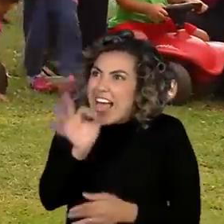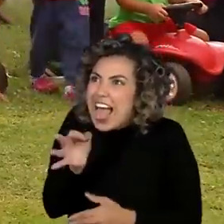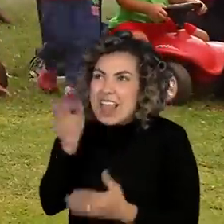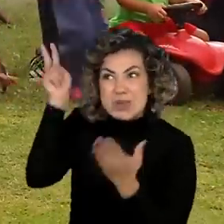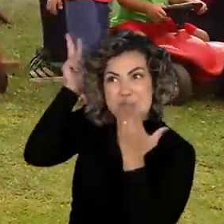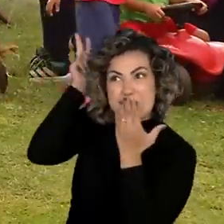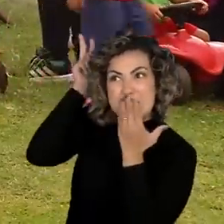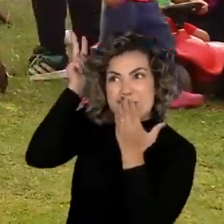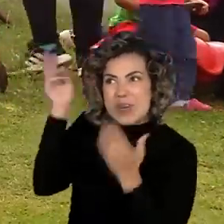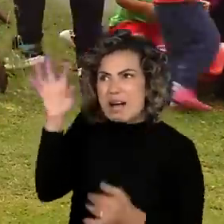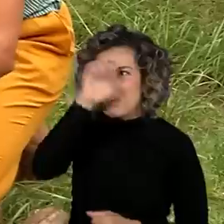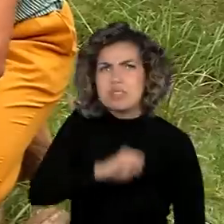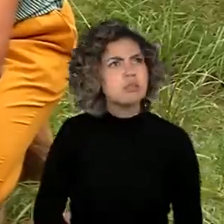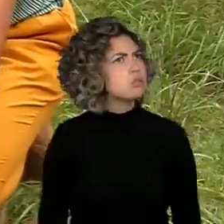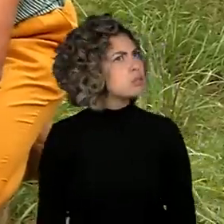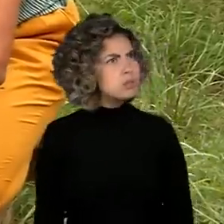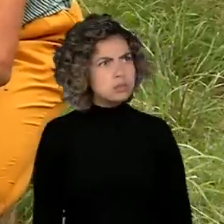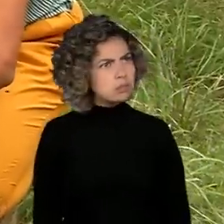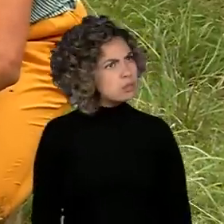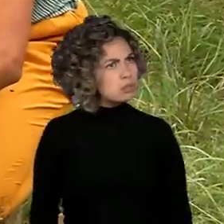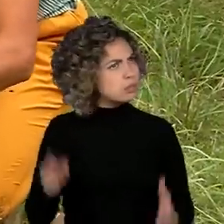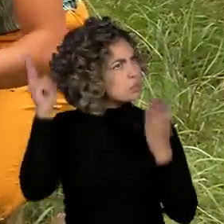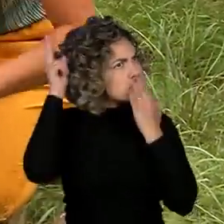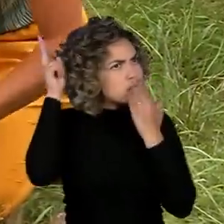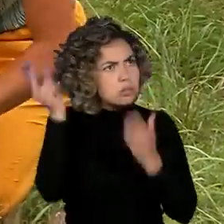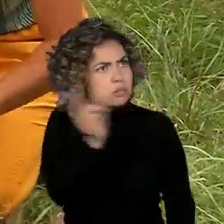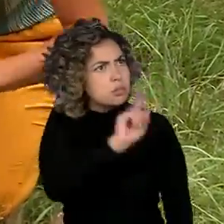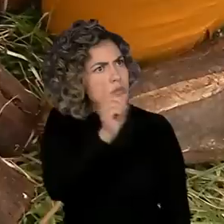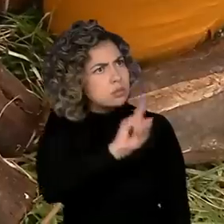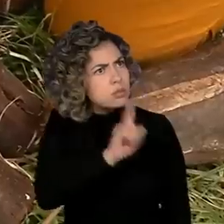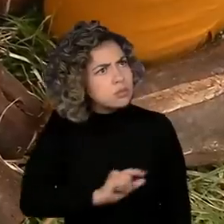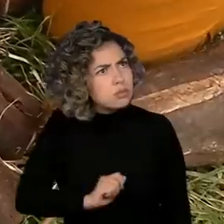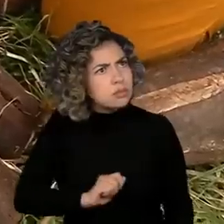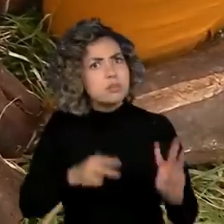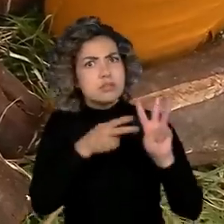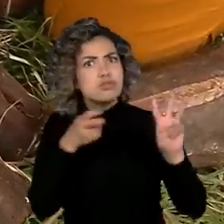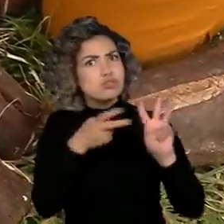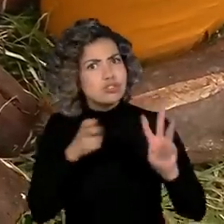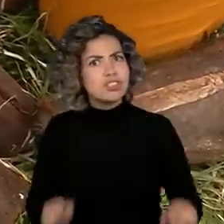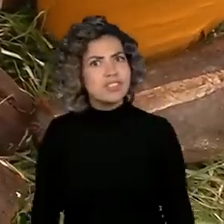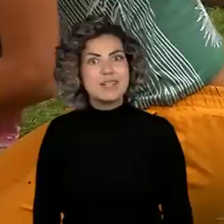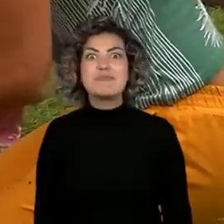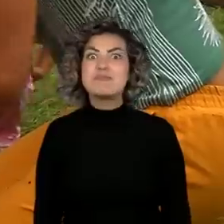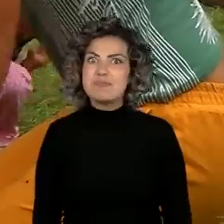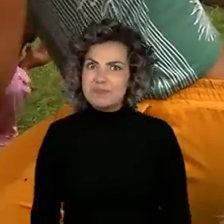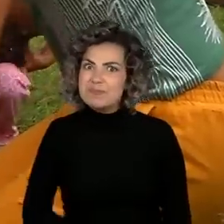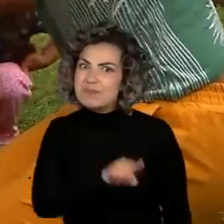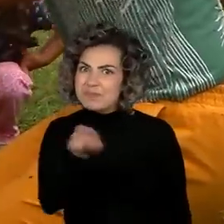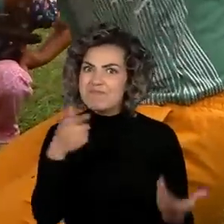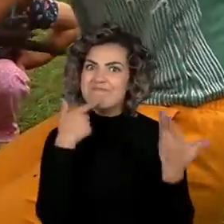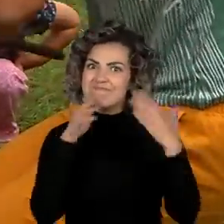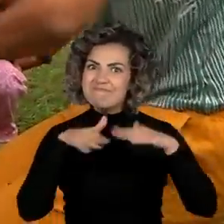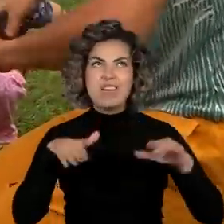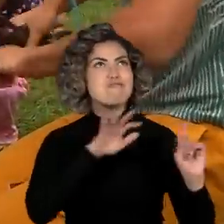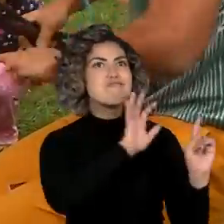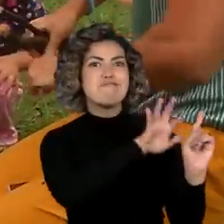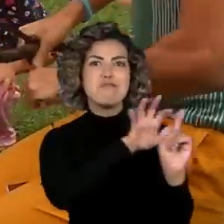estamos conhecendo sobre os indígenas. Os estudantes ajudam a preparar a fogueira.